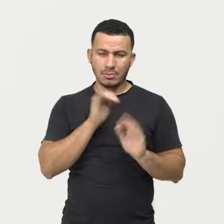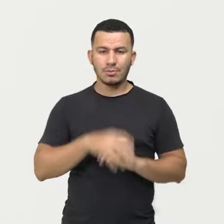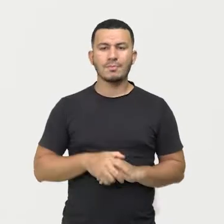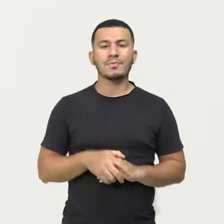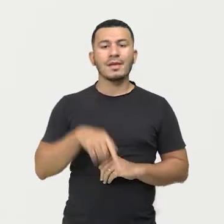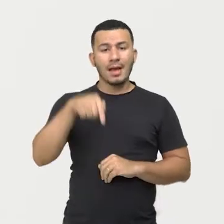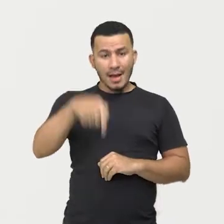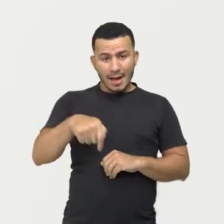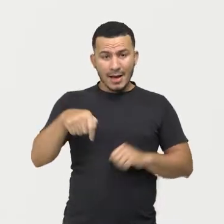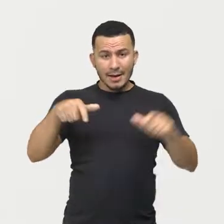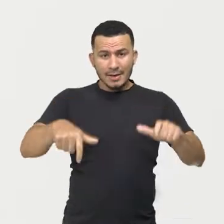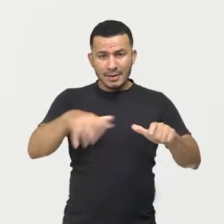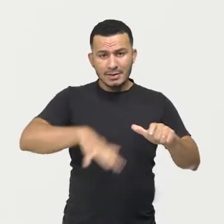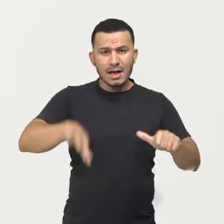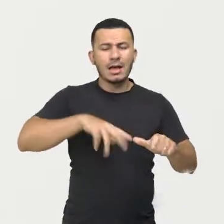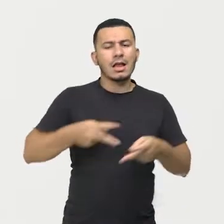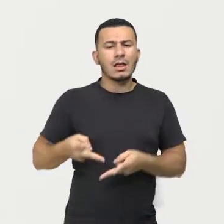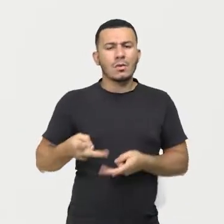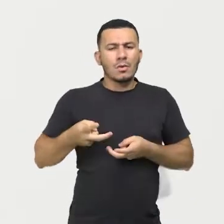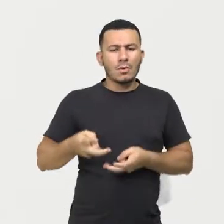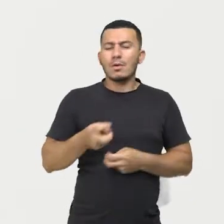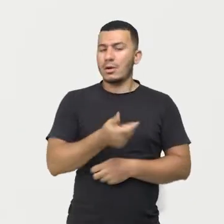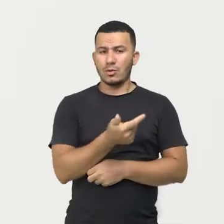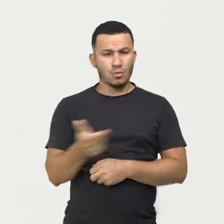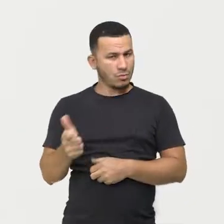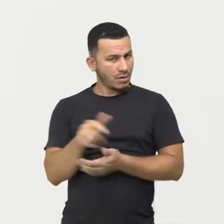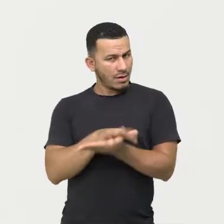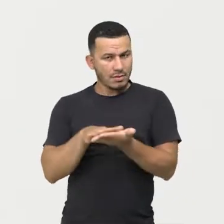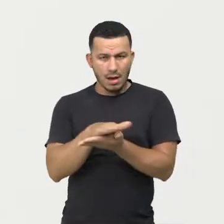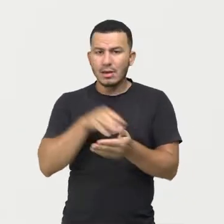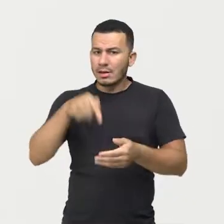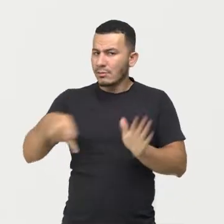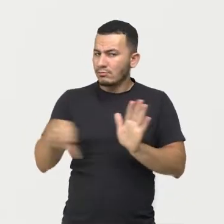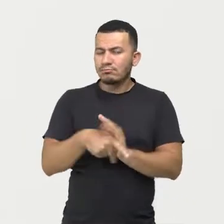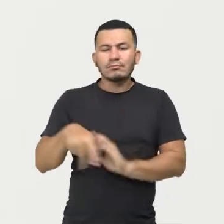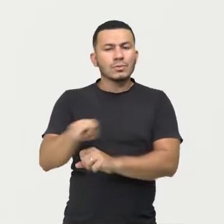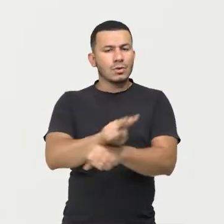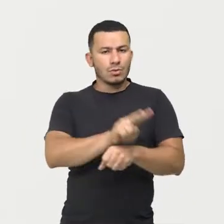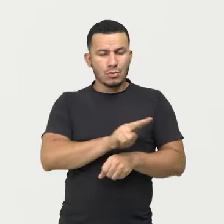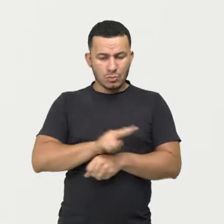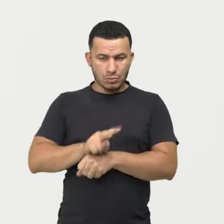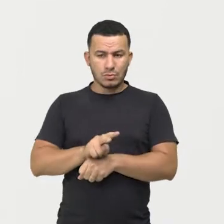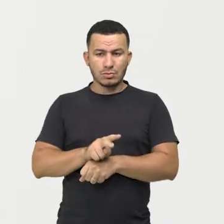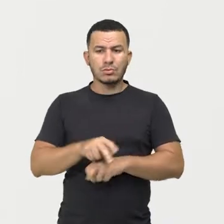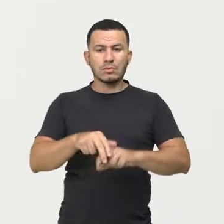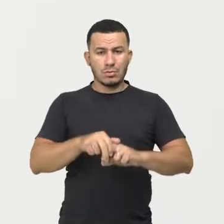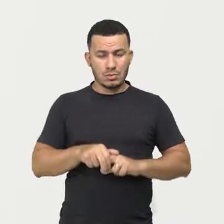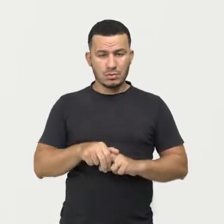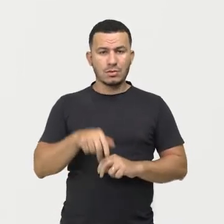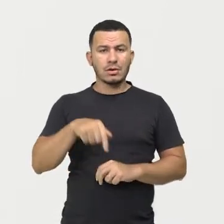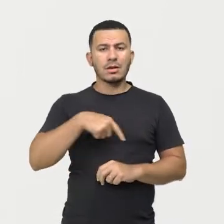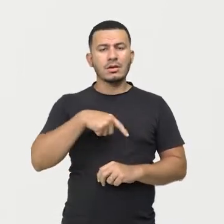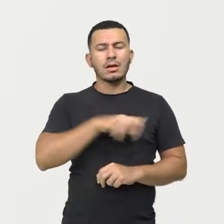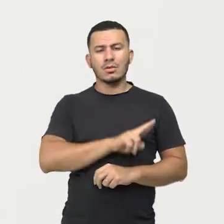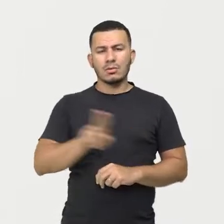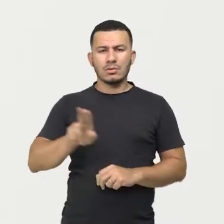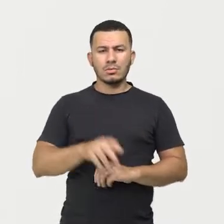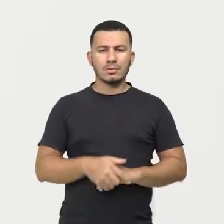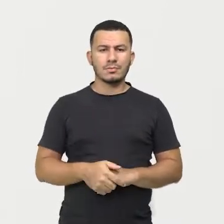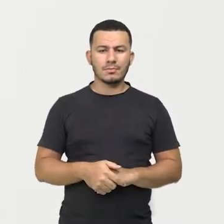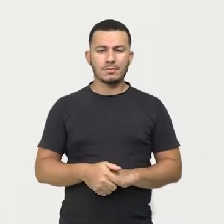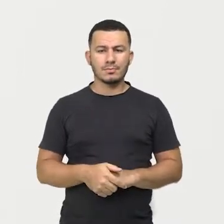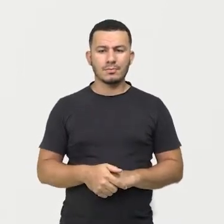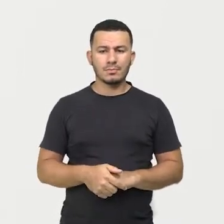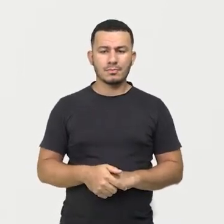a exploração de algum recurso. Então, vou dizer que aqui ocorre o chamado, opa, já escrevi errado,